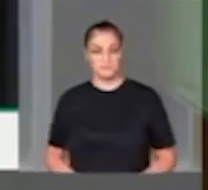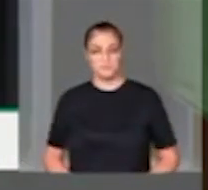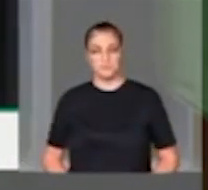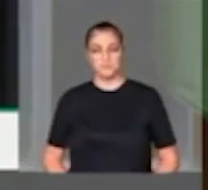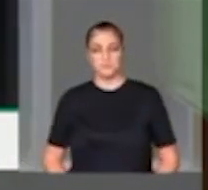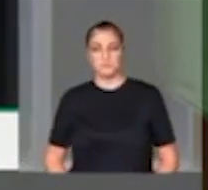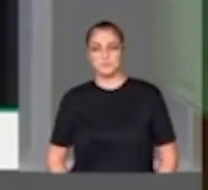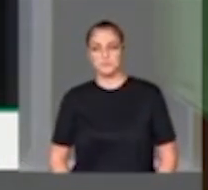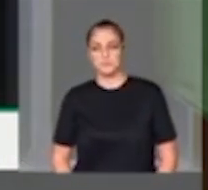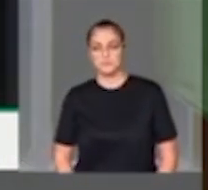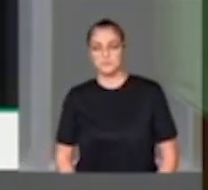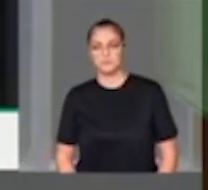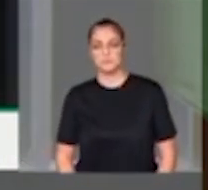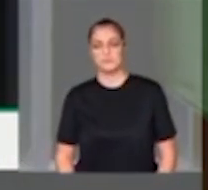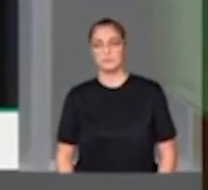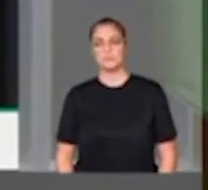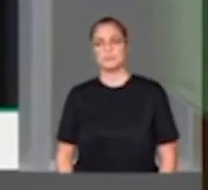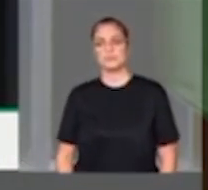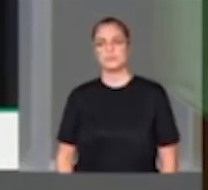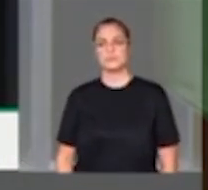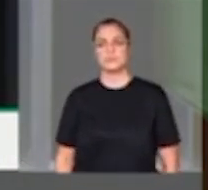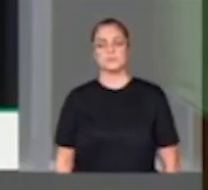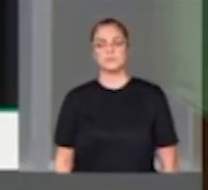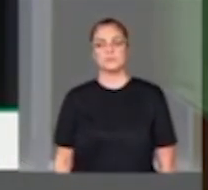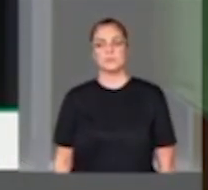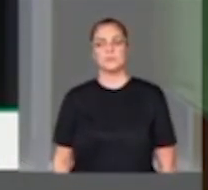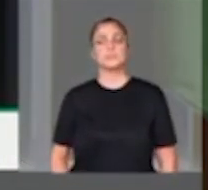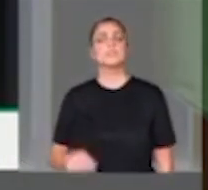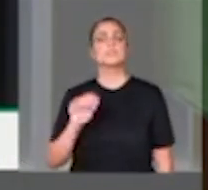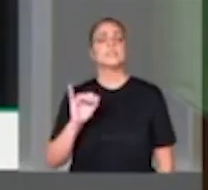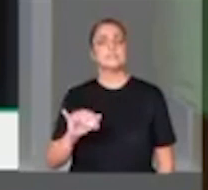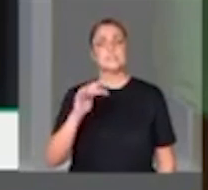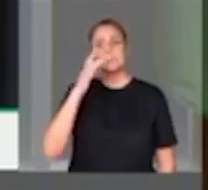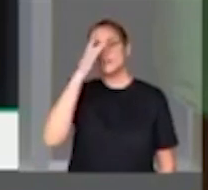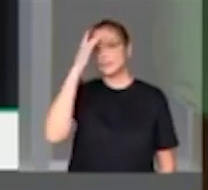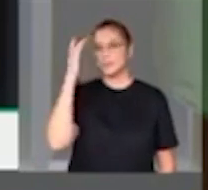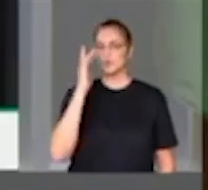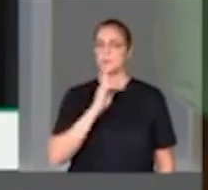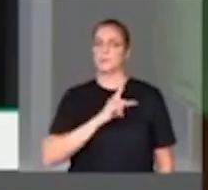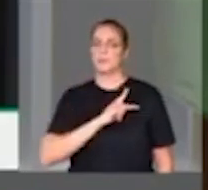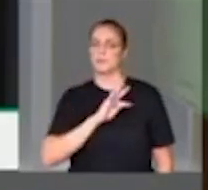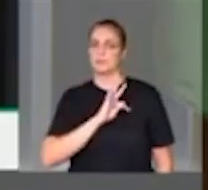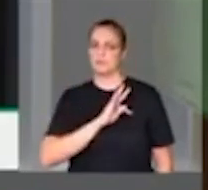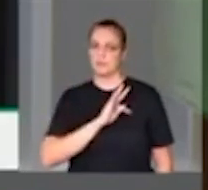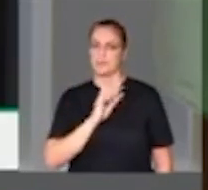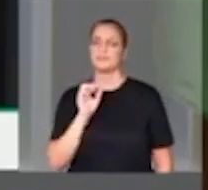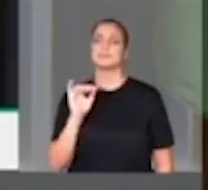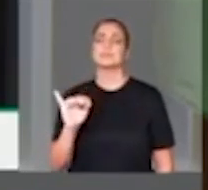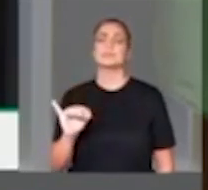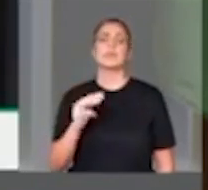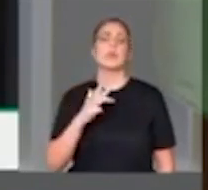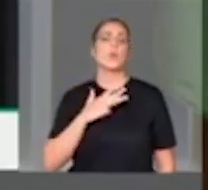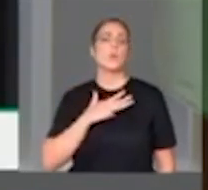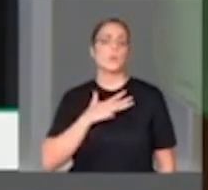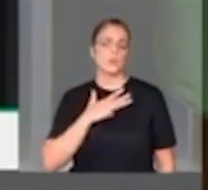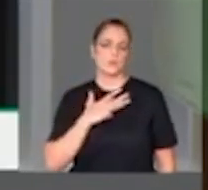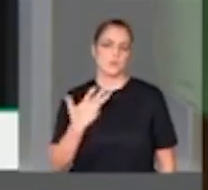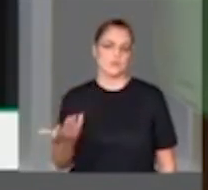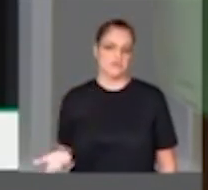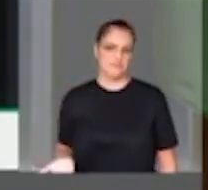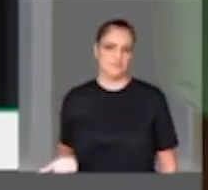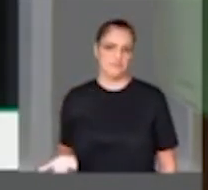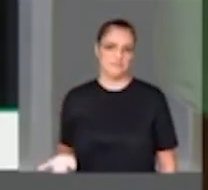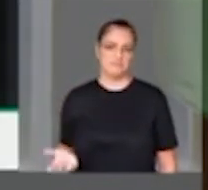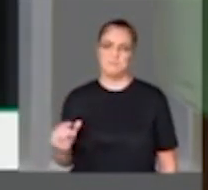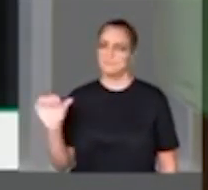Conclui, deputado. Imaginem se fosse, então, alguém do PT. Imaginem se fosse o ex-presidente Lula. O escândalo ia ser